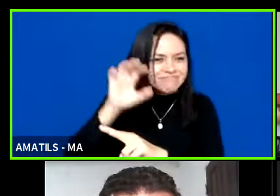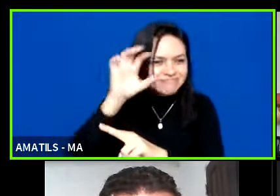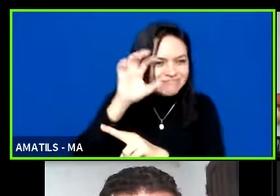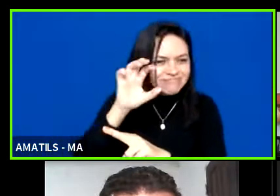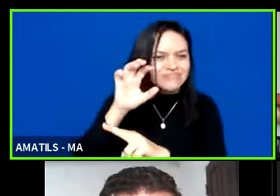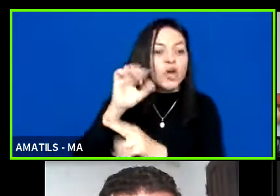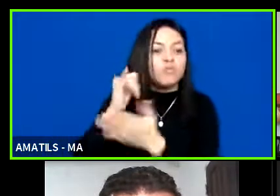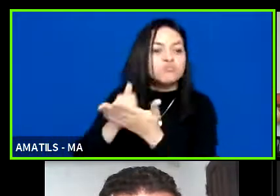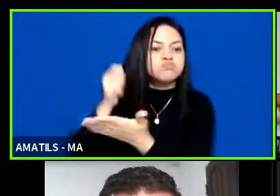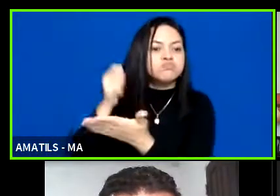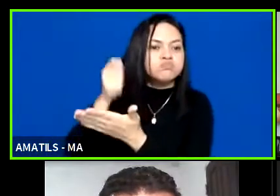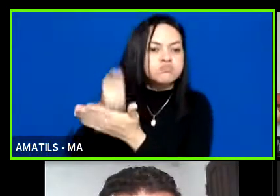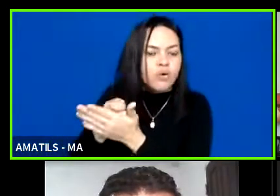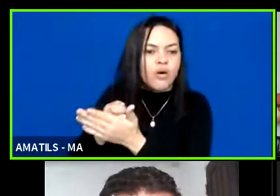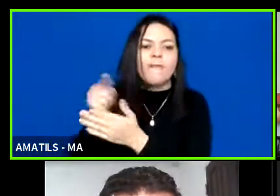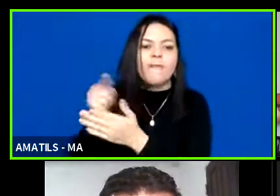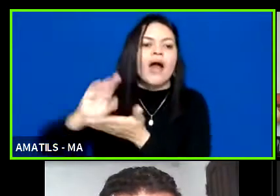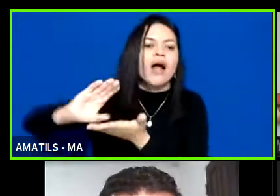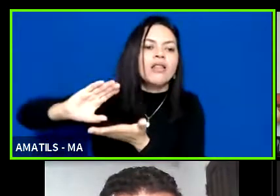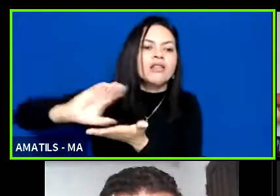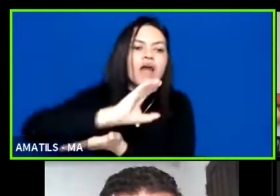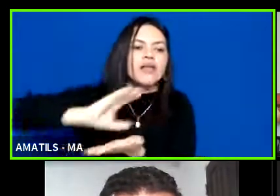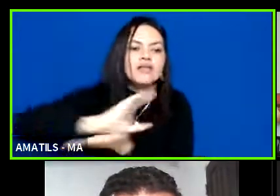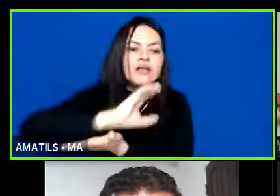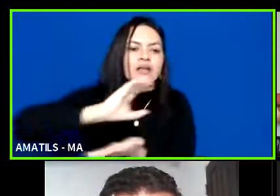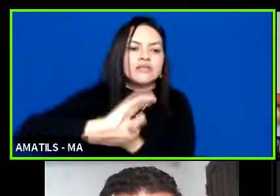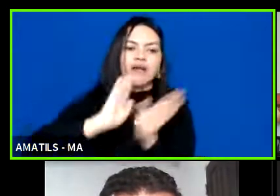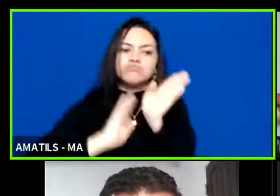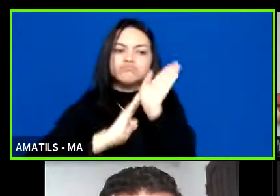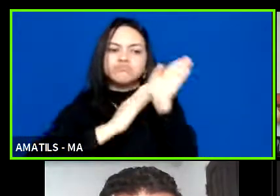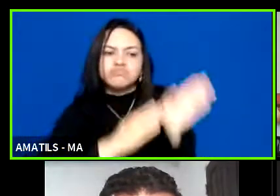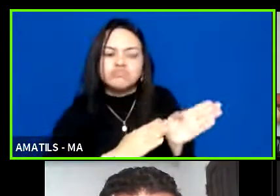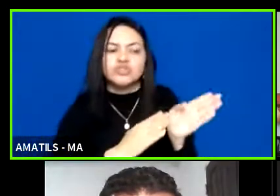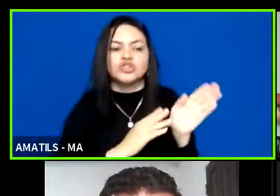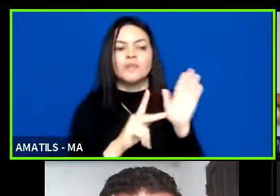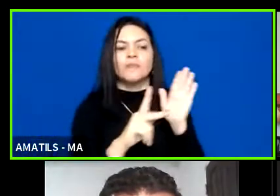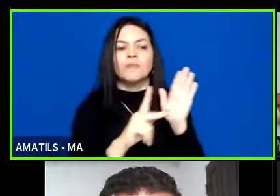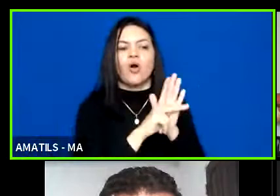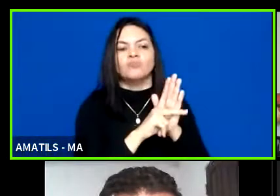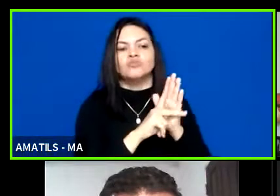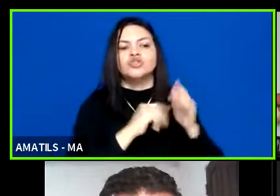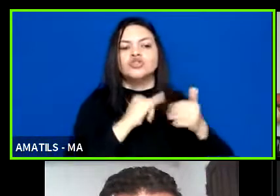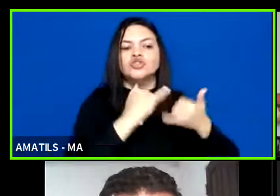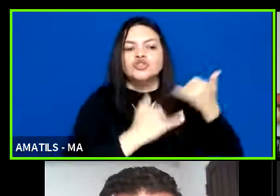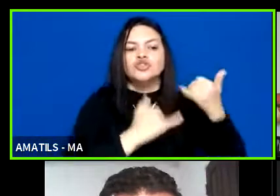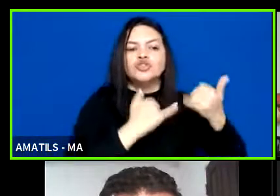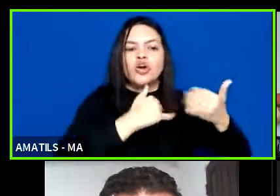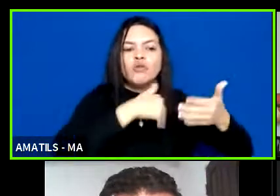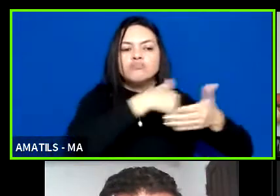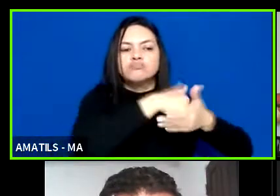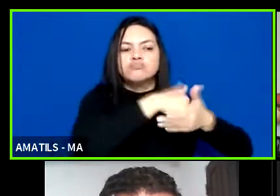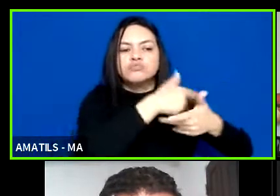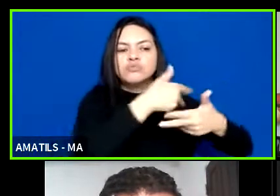prioritária em jogos escolares de esportes olímpicos e paralímpicos